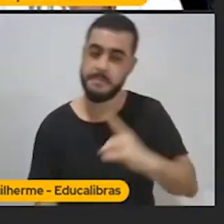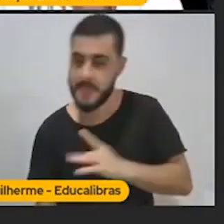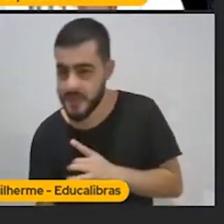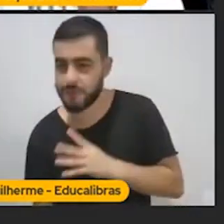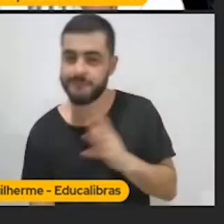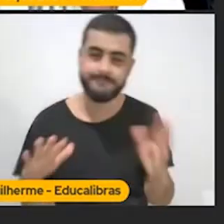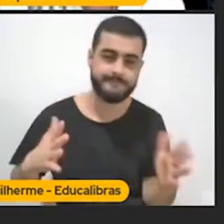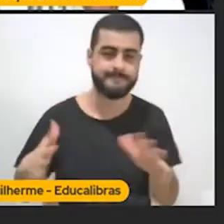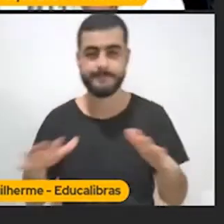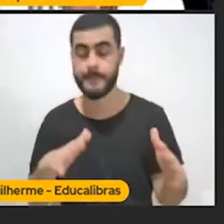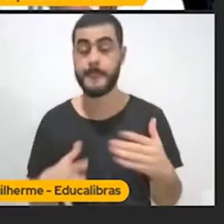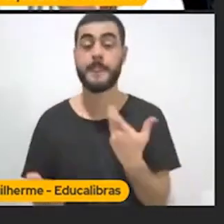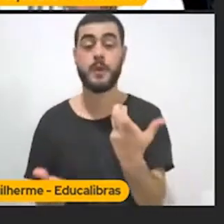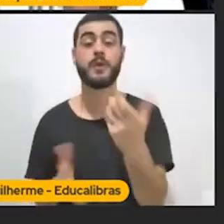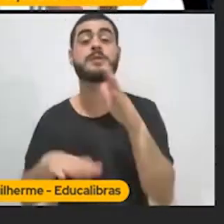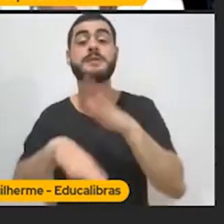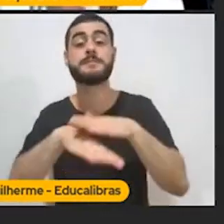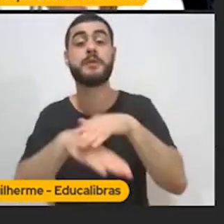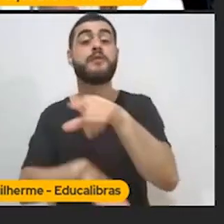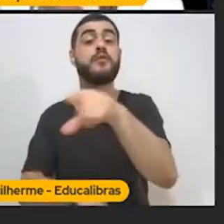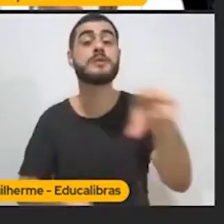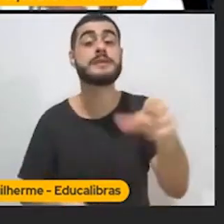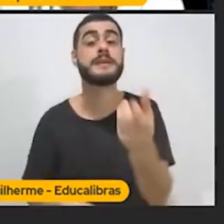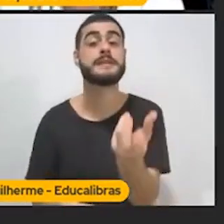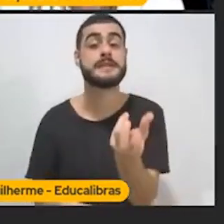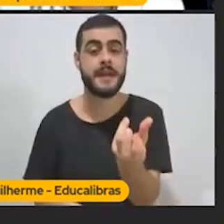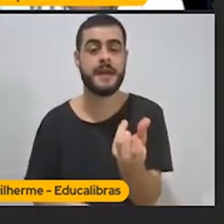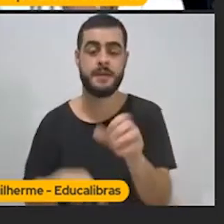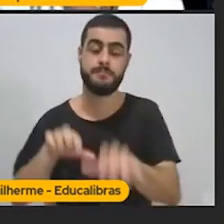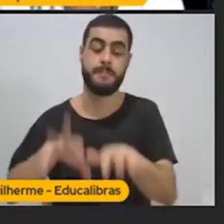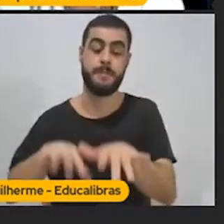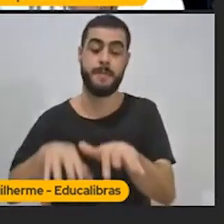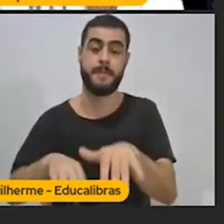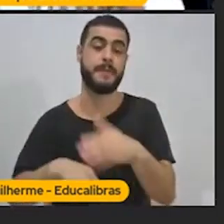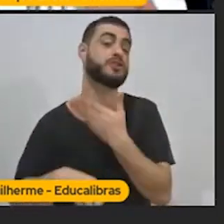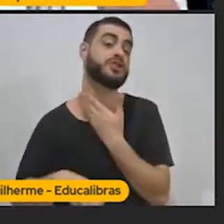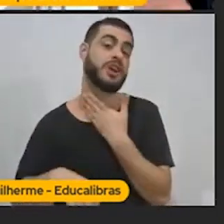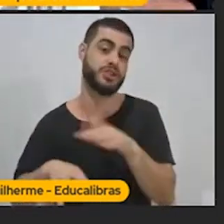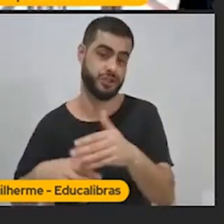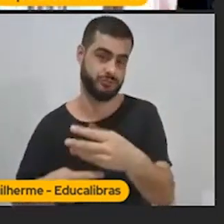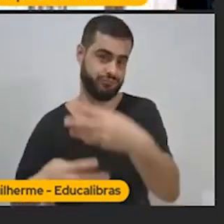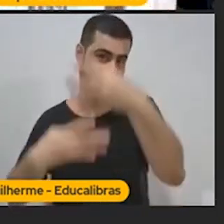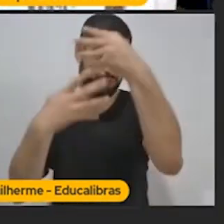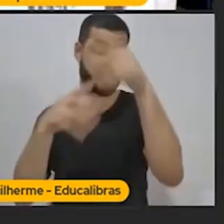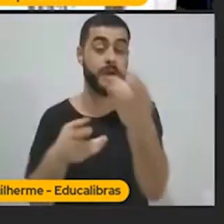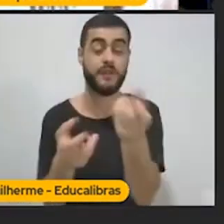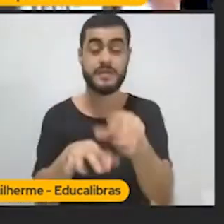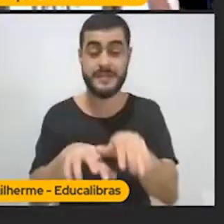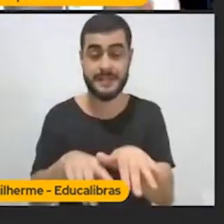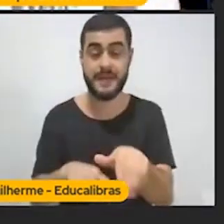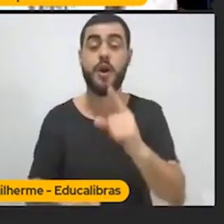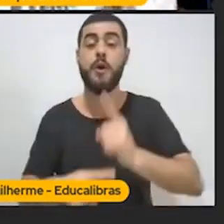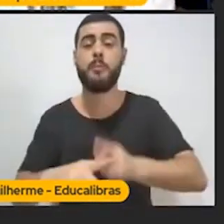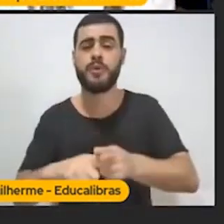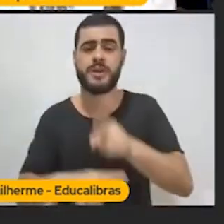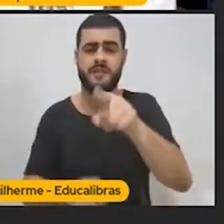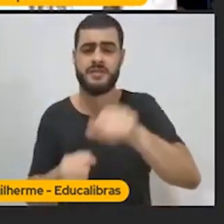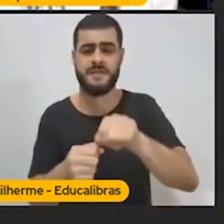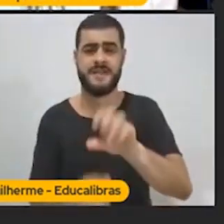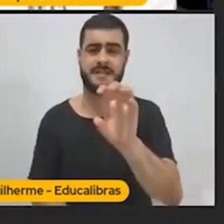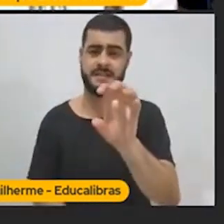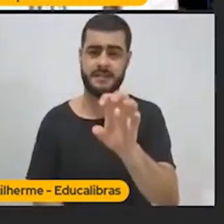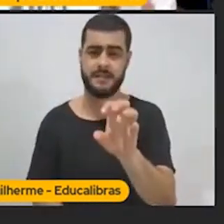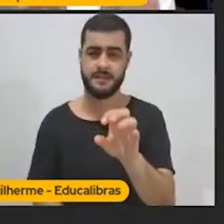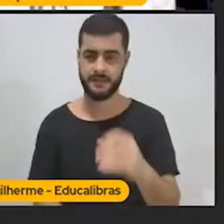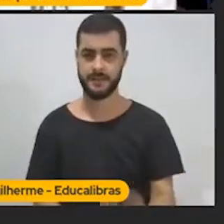já já eu vou ler, que é por que você faz o que você faz? Você poderia estar fazendo outra coisa, mas está exatamente aqui